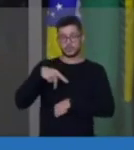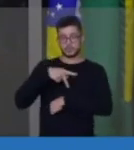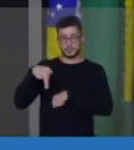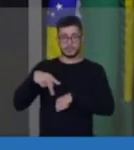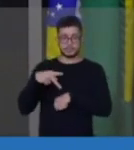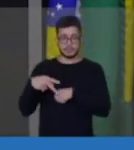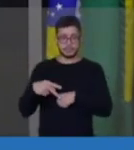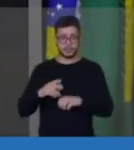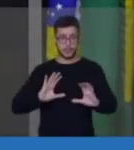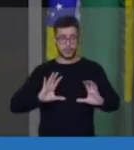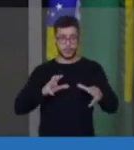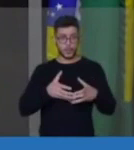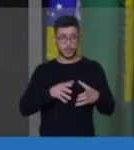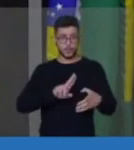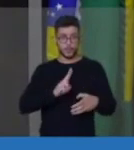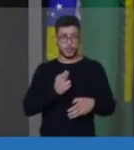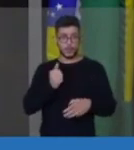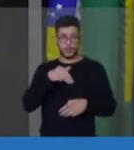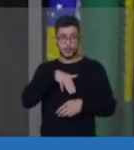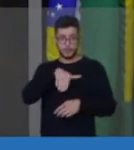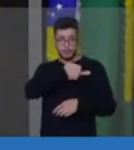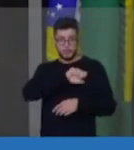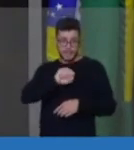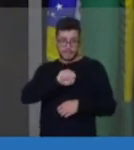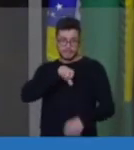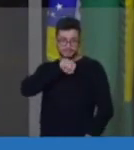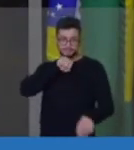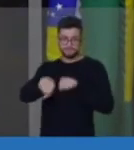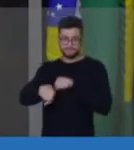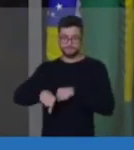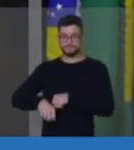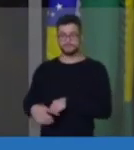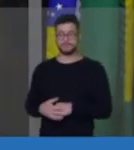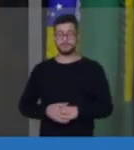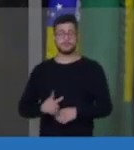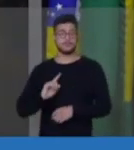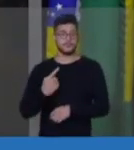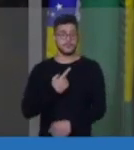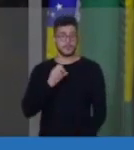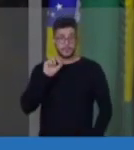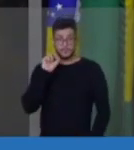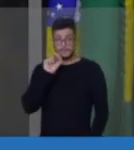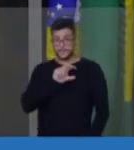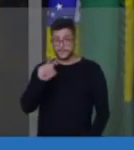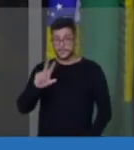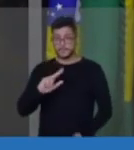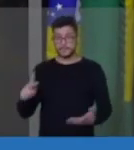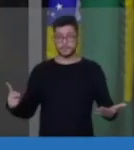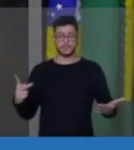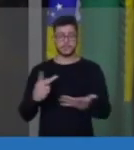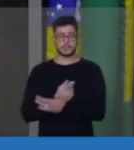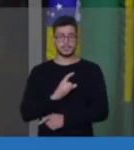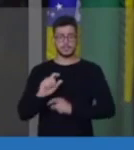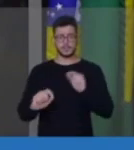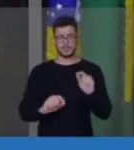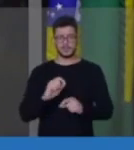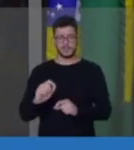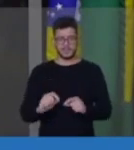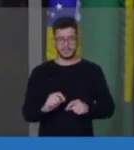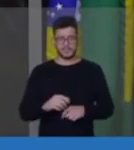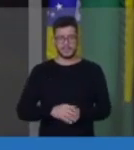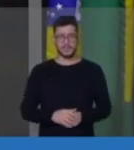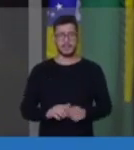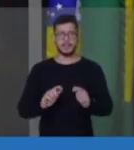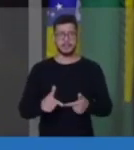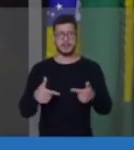O que vivemos nesse final de semana foi uma barbárie. Foi um ataque covarde e